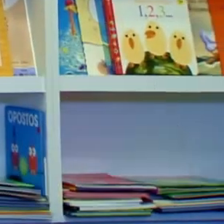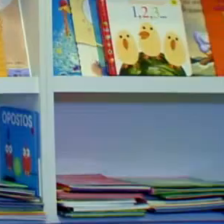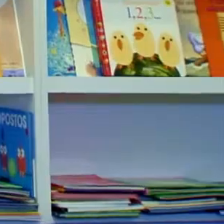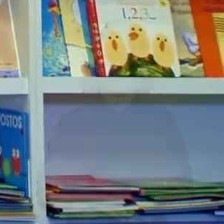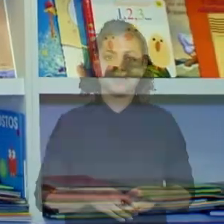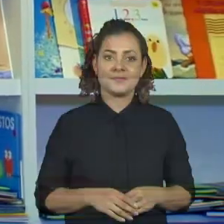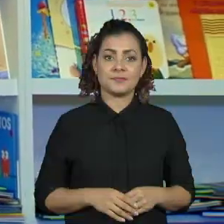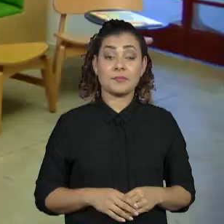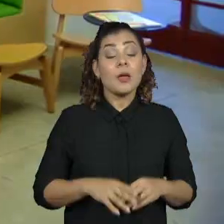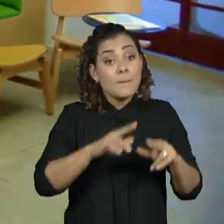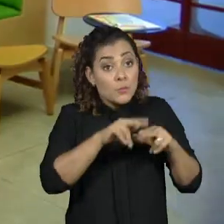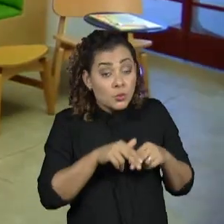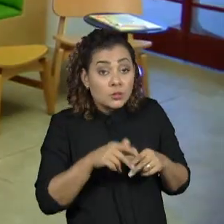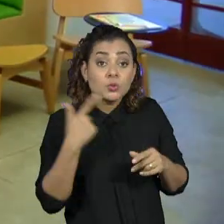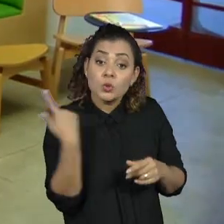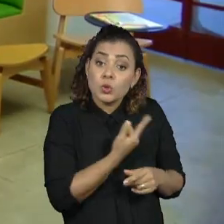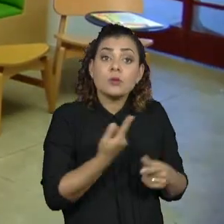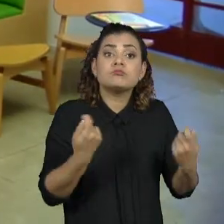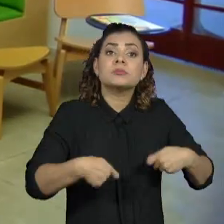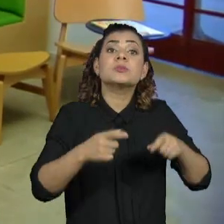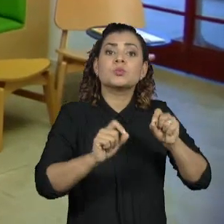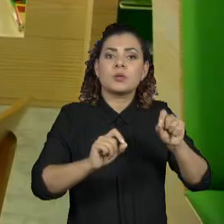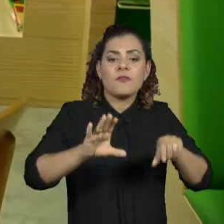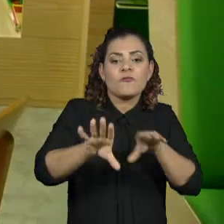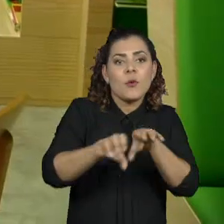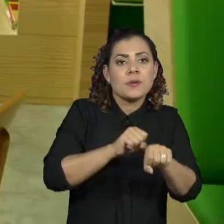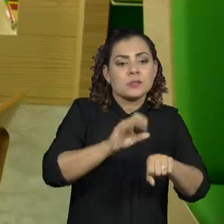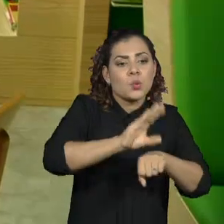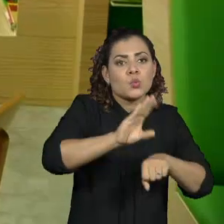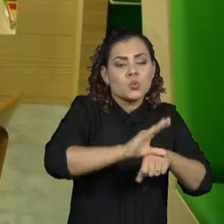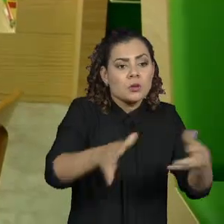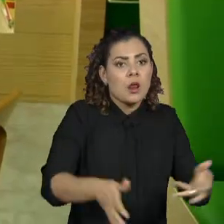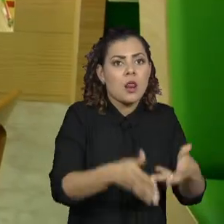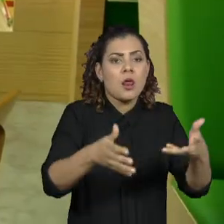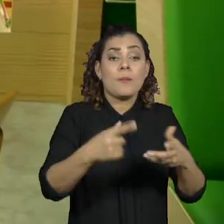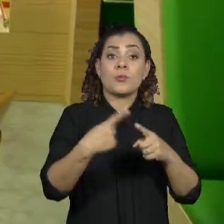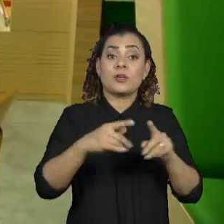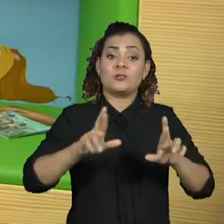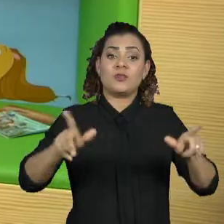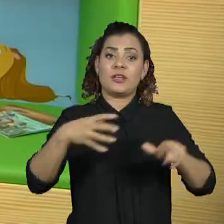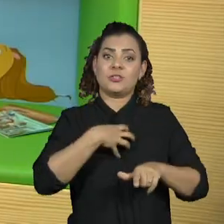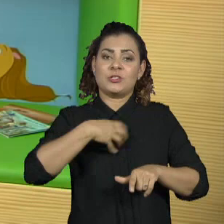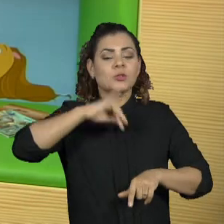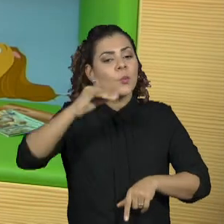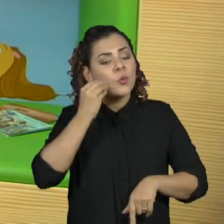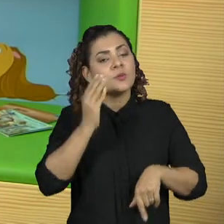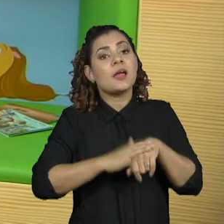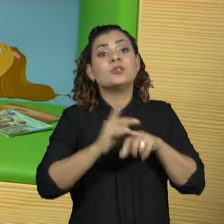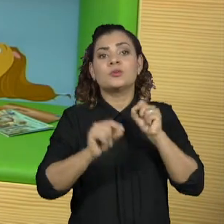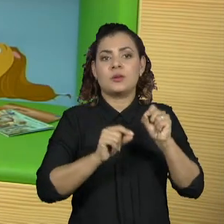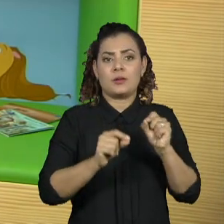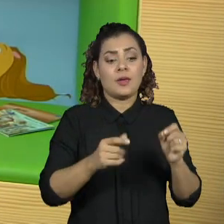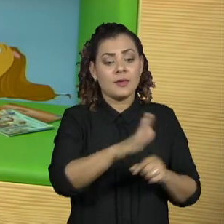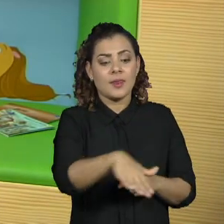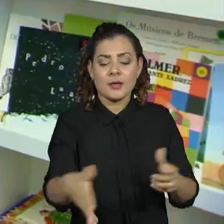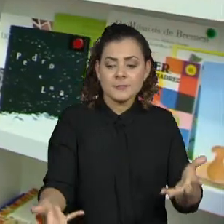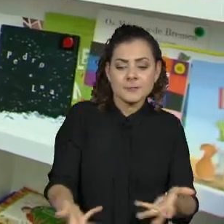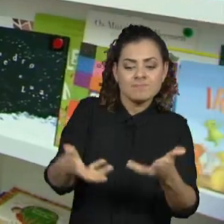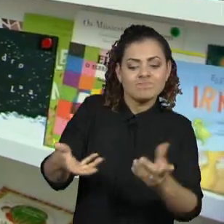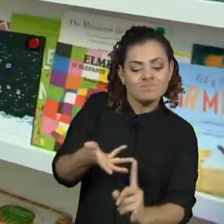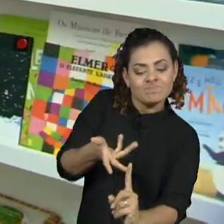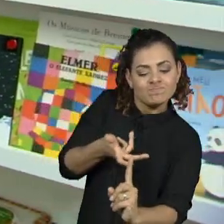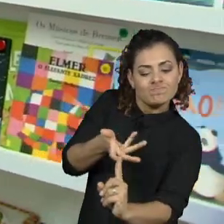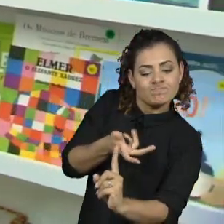E para isso a gente precisou investir muito em formação, porque é uma maneira diferente de você oportunizar o acesso da criança ao livro.